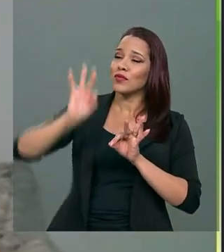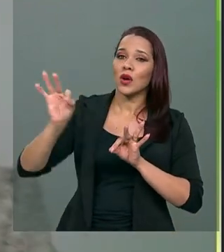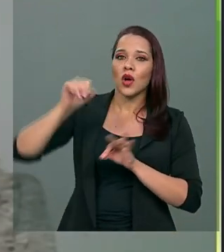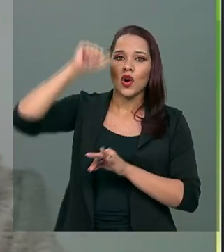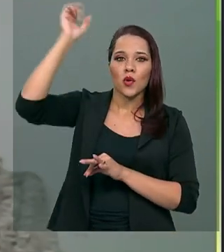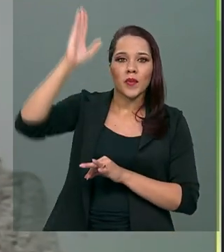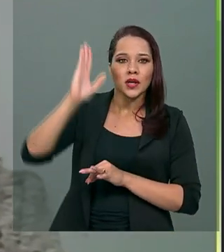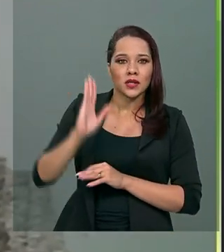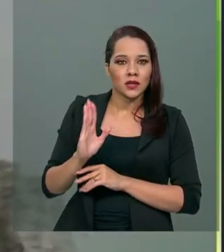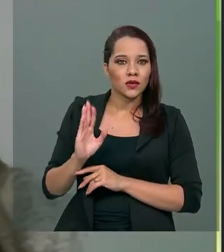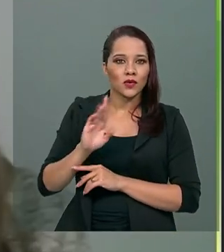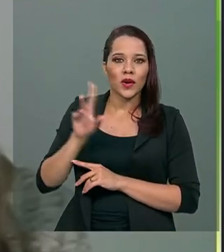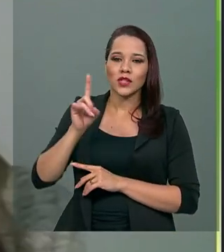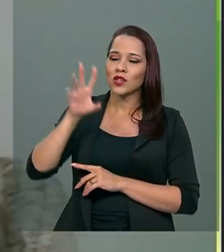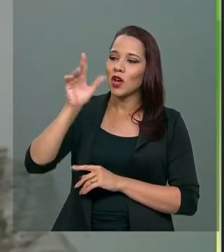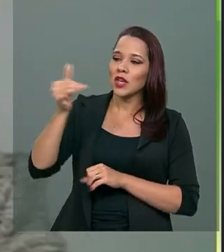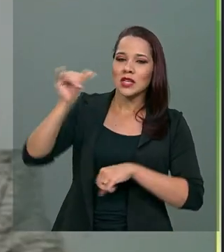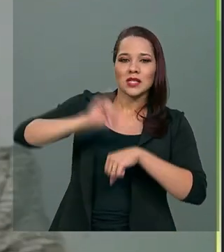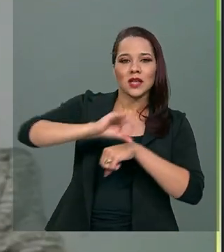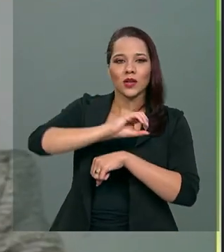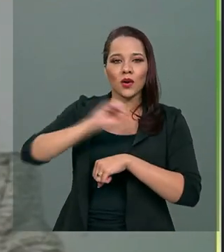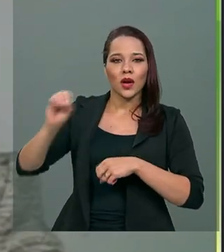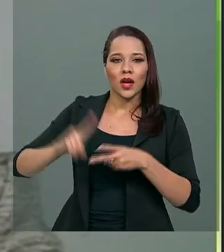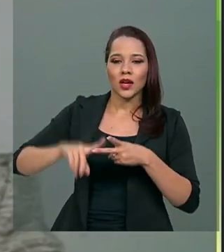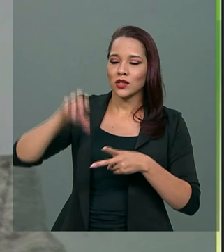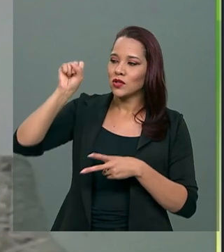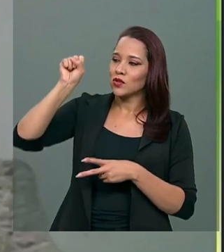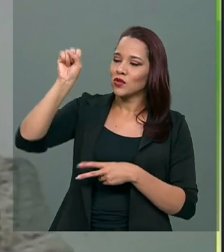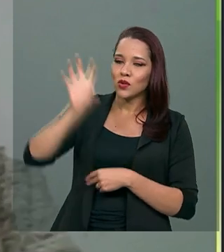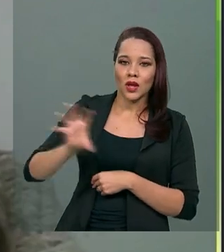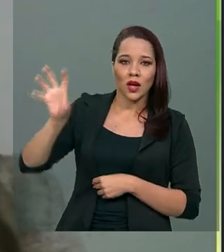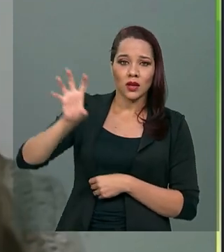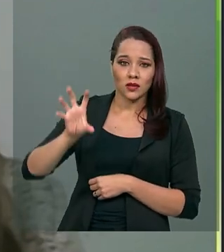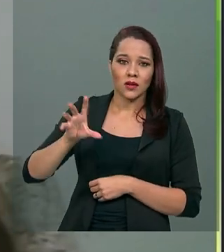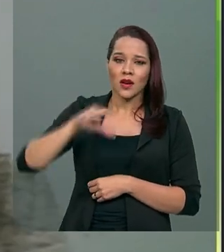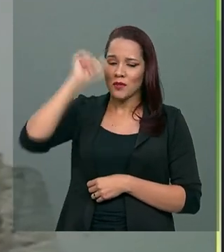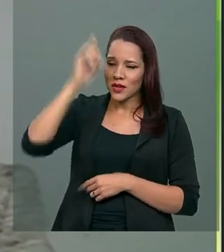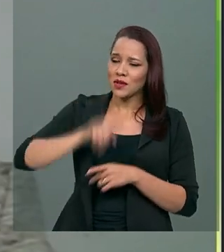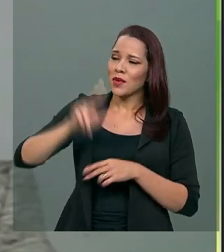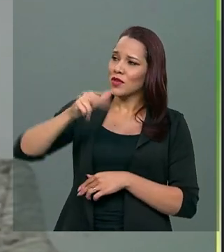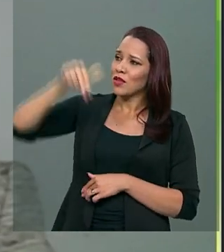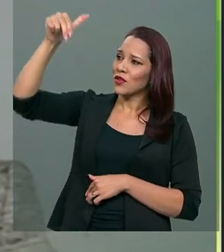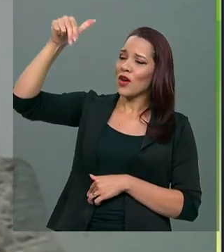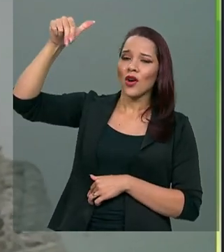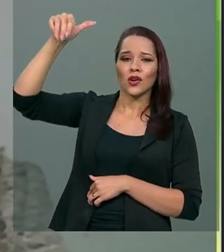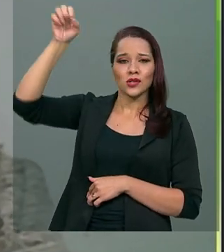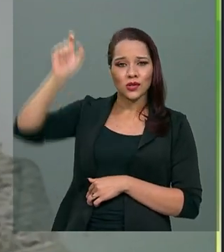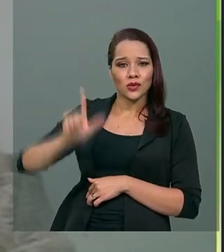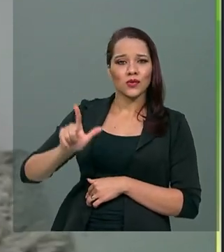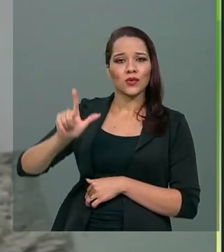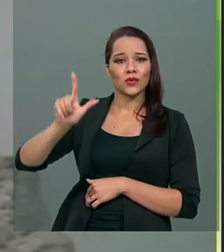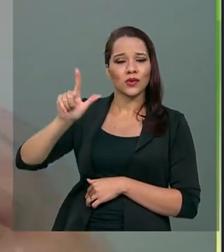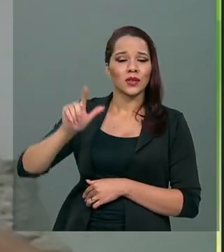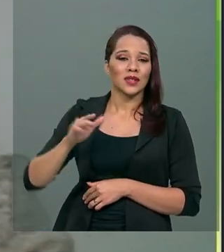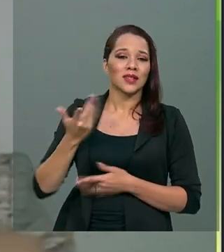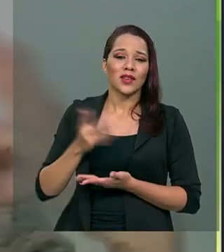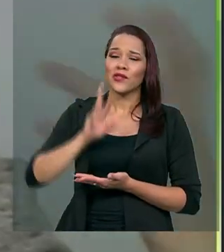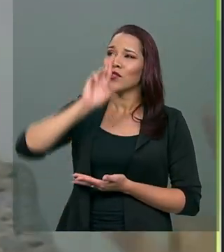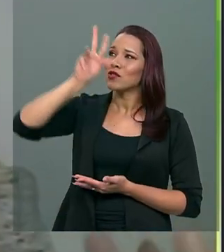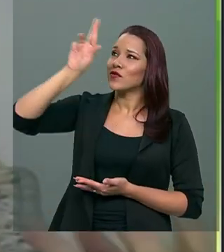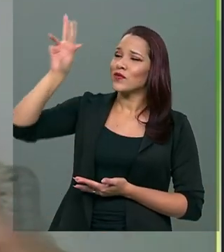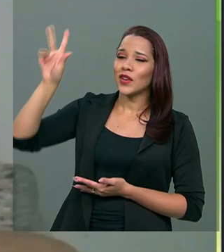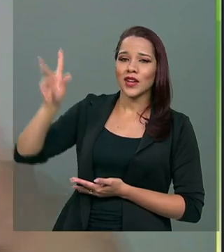Brasil não é só região centro-oeste, região sudeste, o Brasil também é região norte, região sul. Então a gente tem diversas